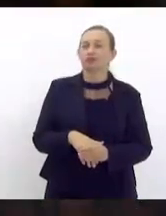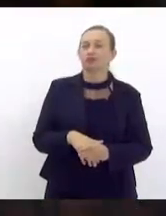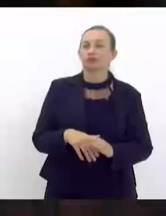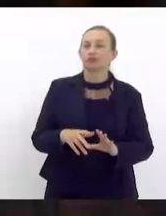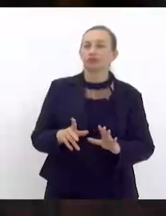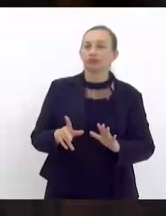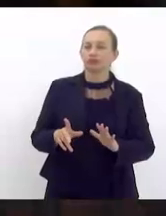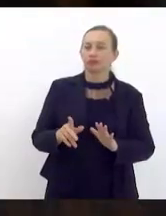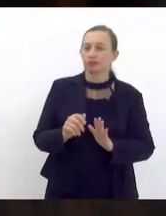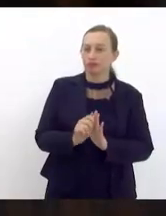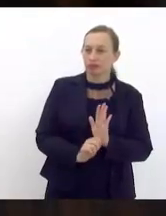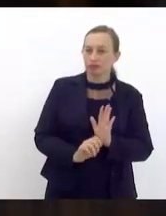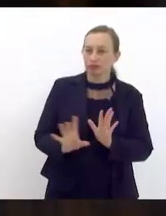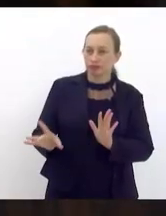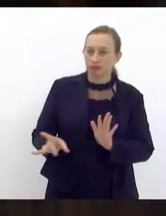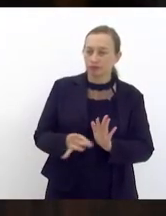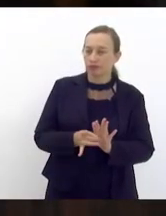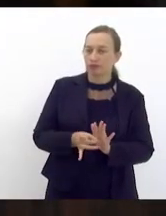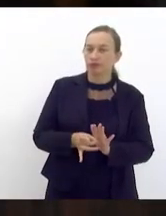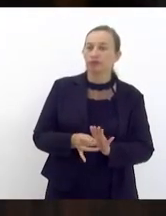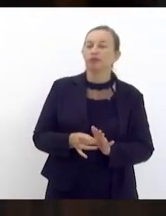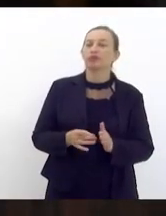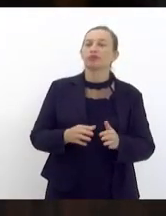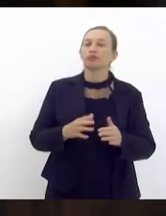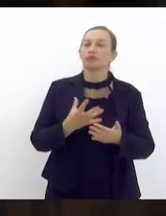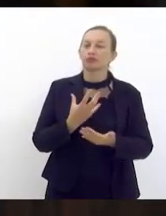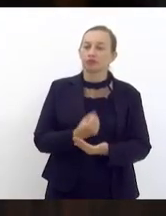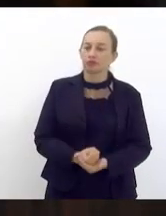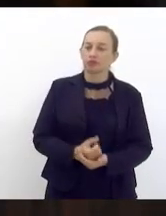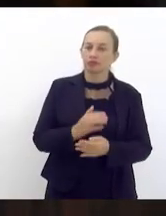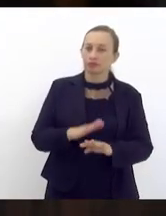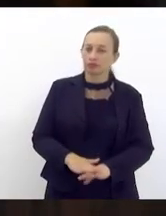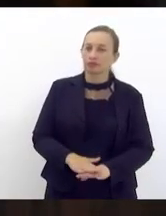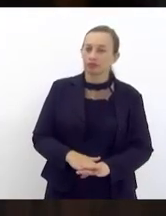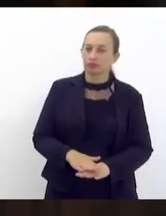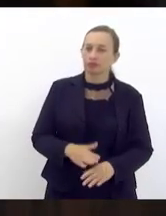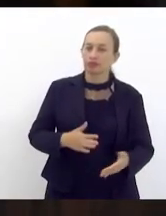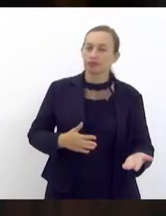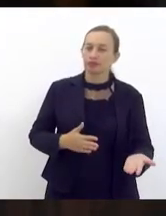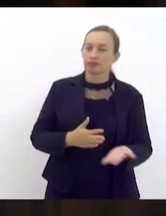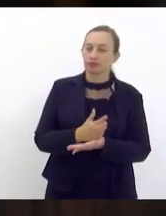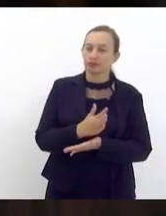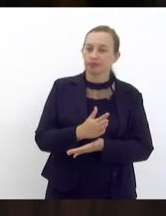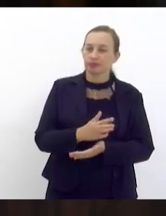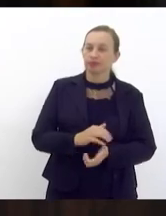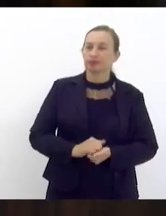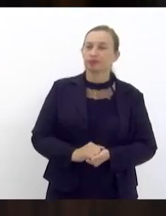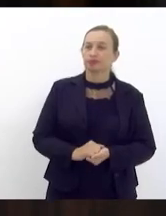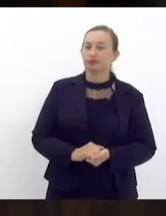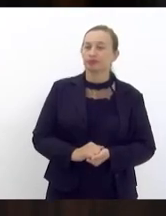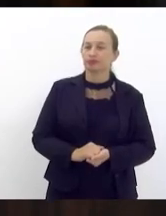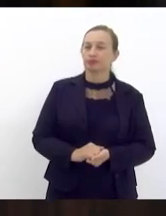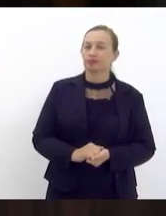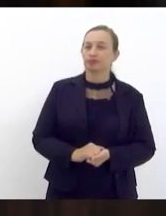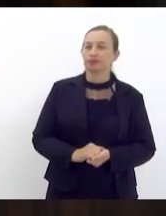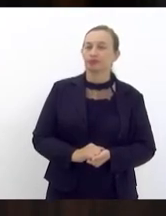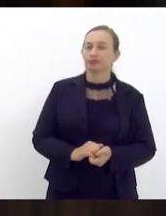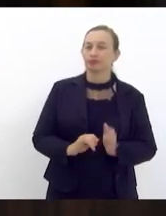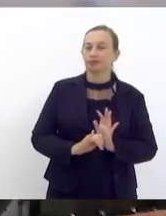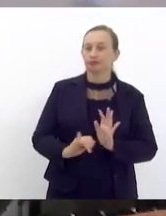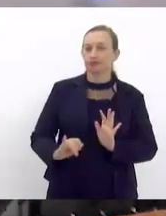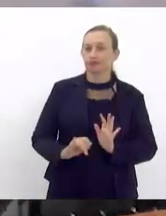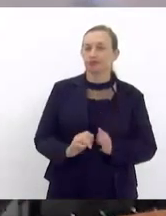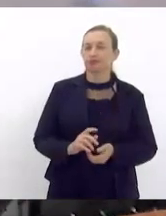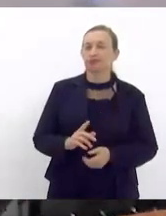redação do vencido a ser emendada senhor descaprovo permanece como estão aprovado vai autógrafo